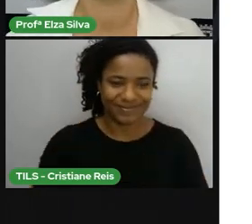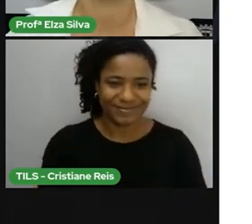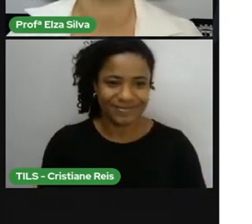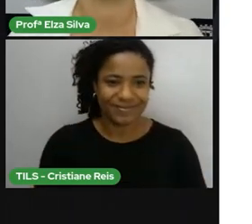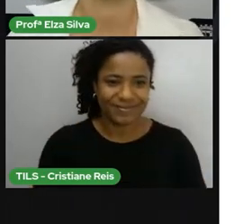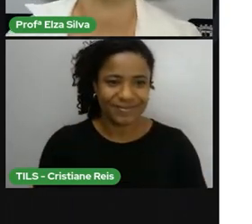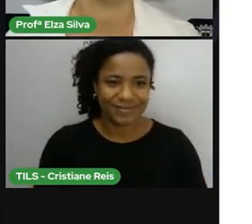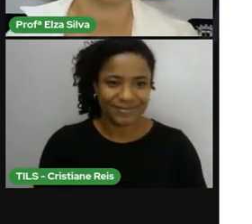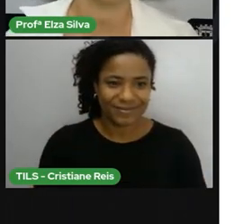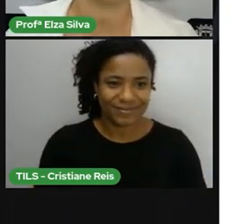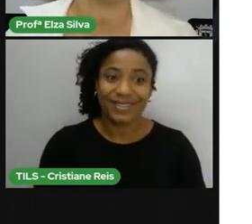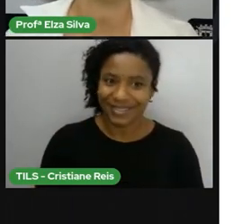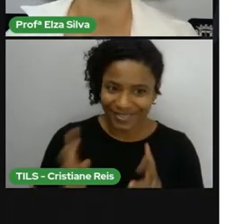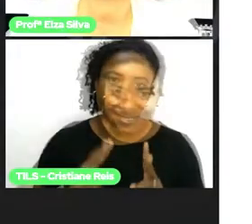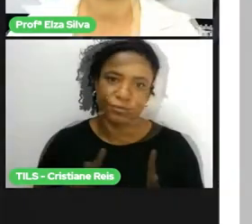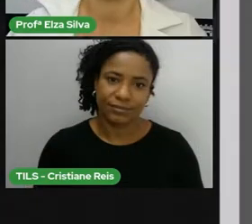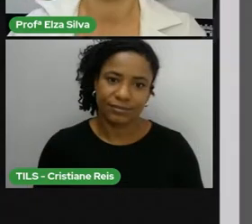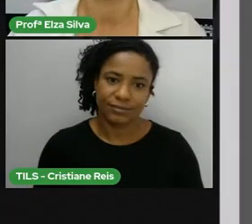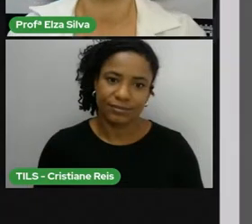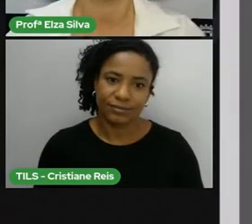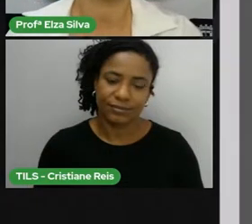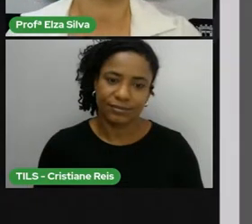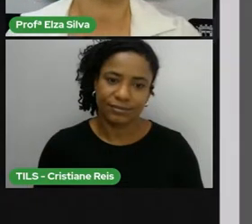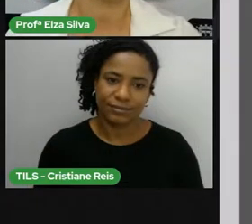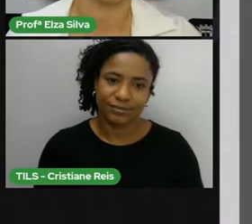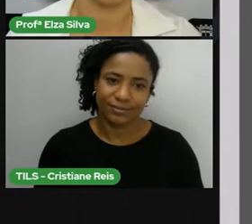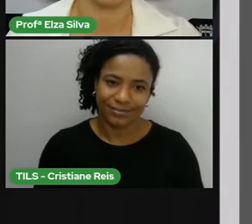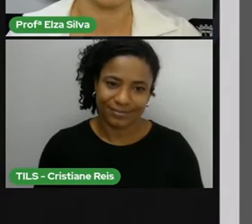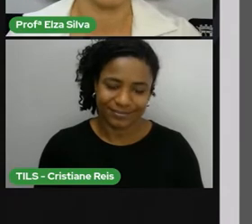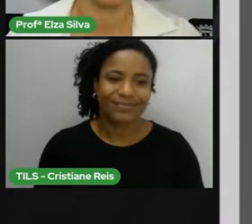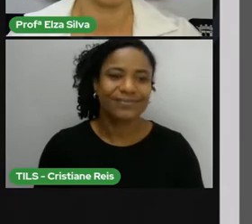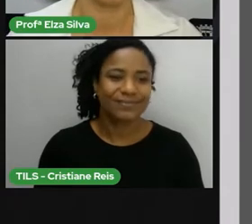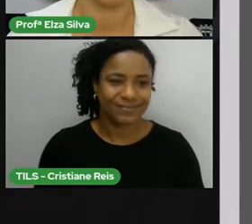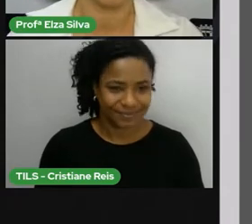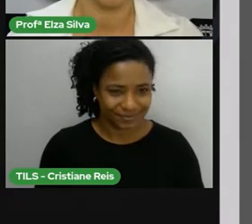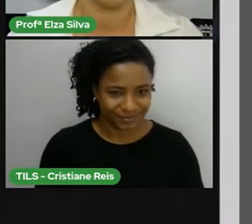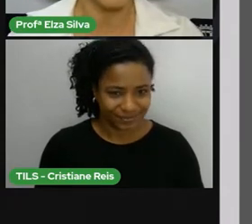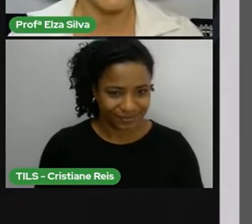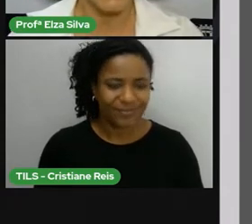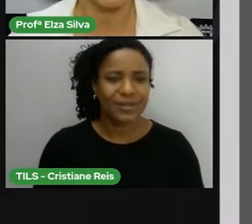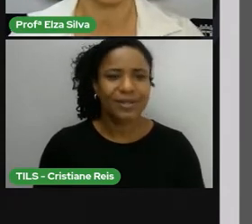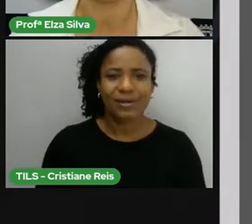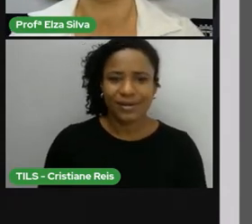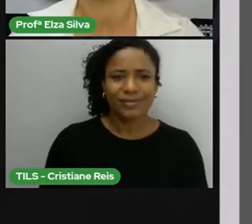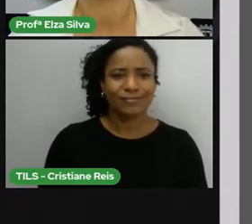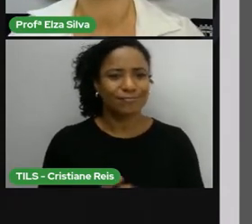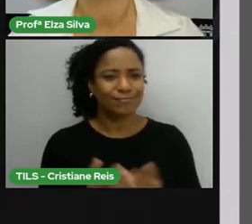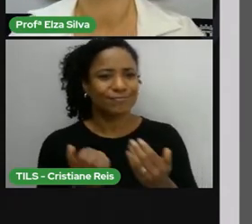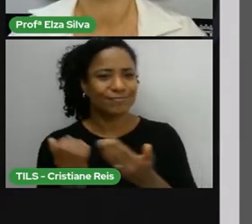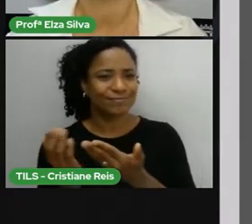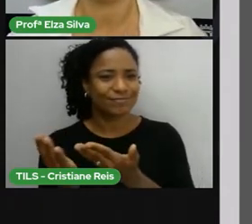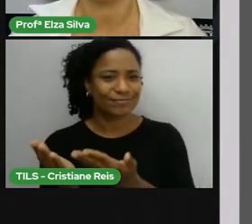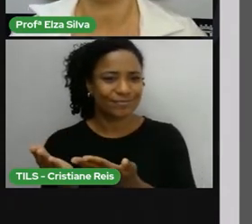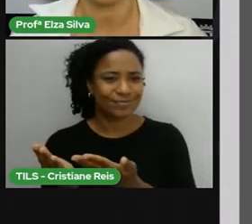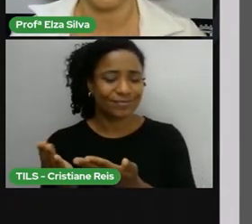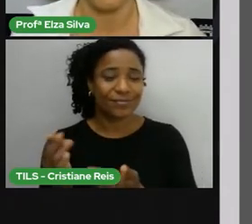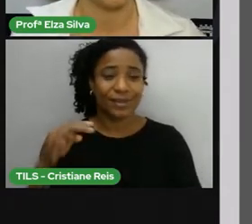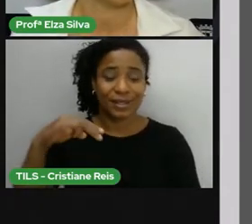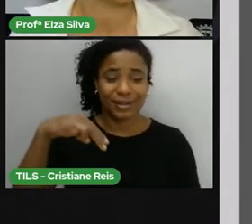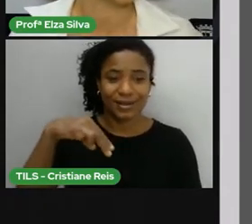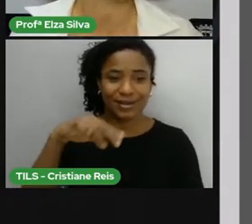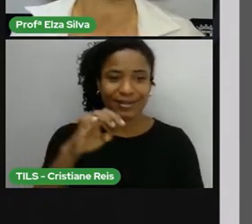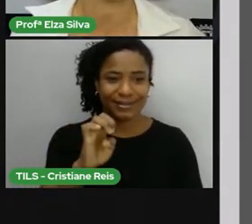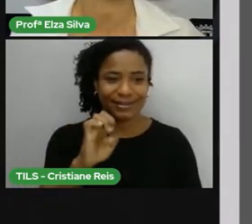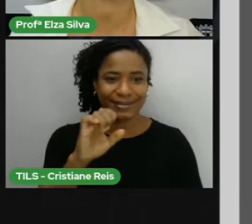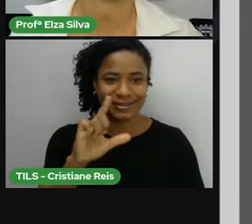Vamos prosseguir, então? Nelson Mandela. Vocês já devem ter ouvido falar